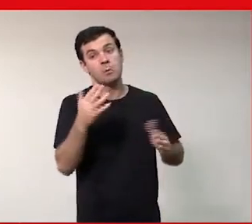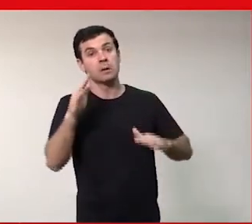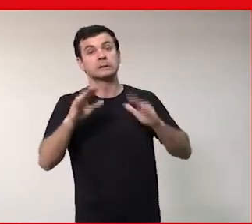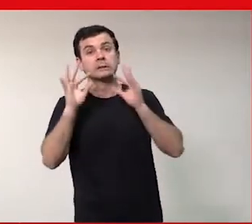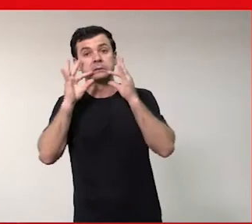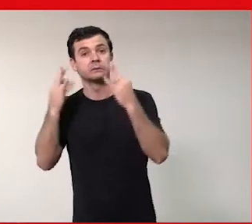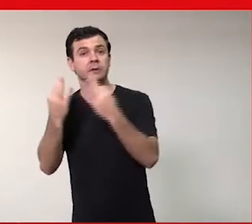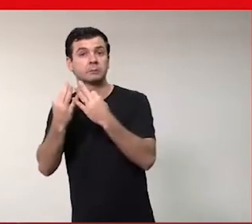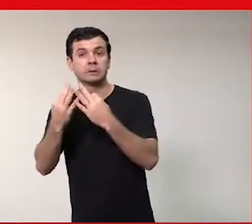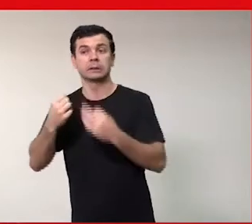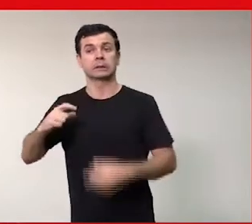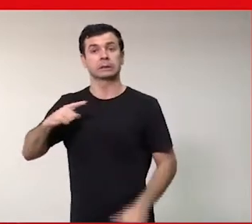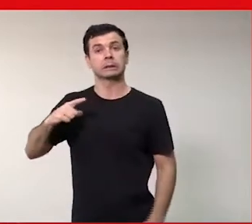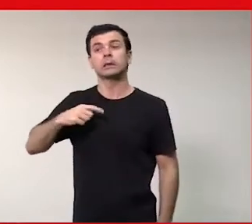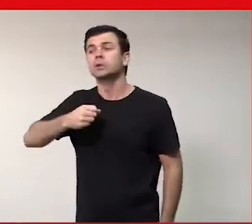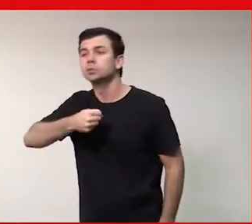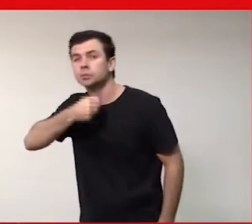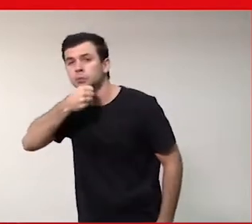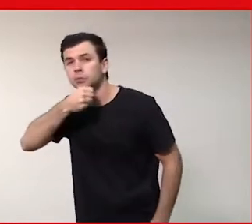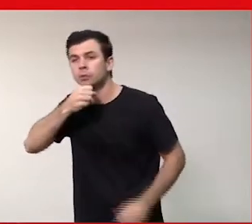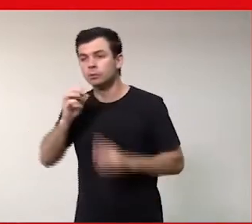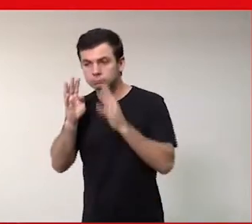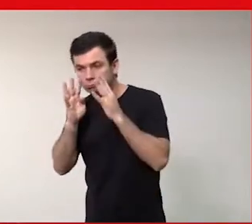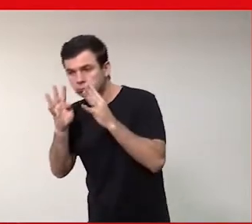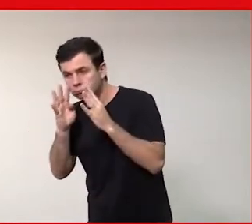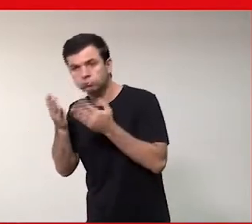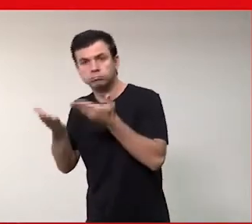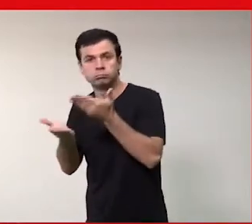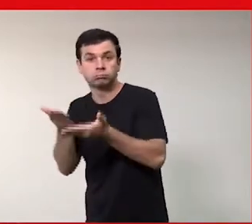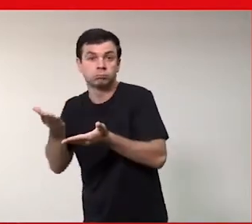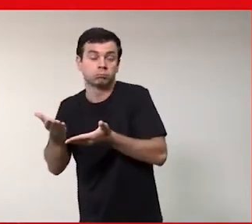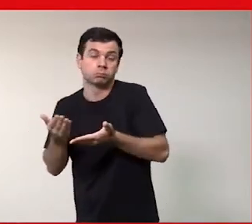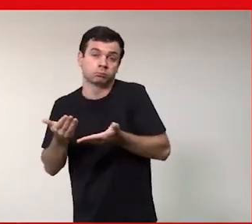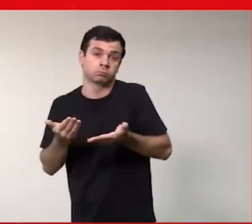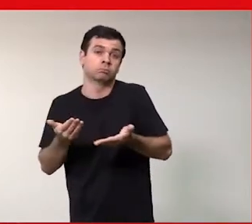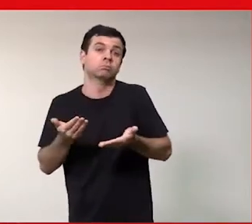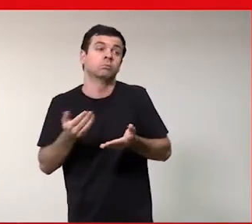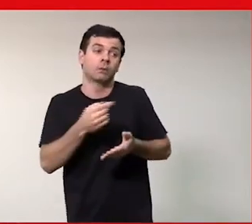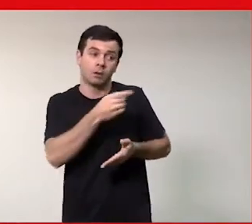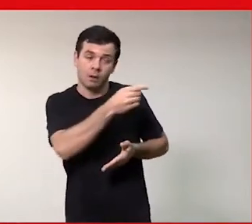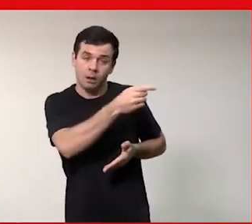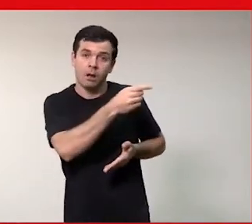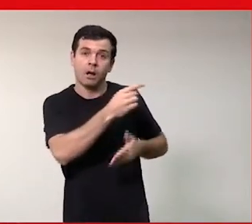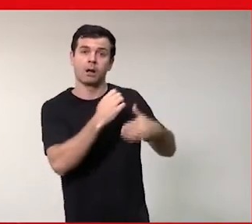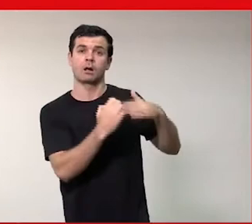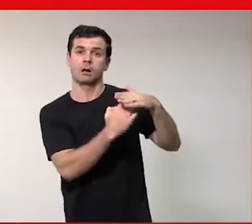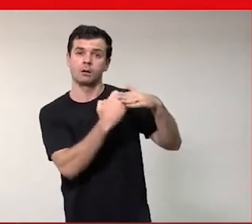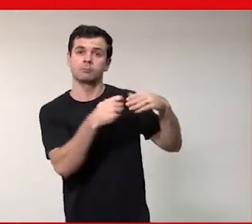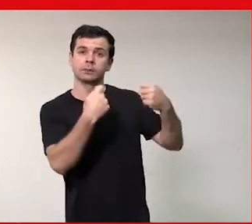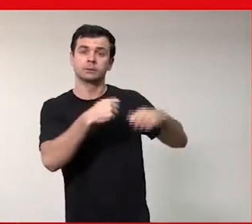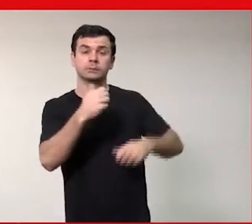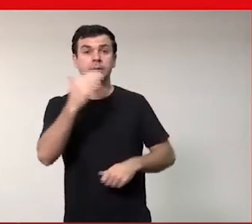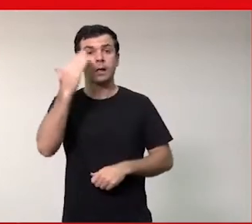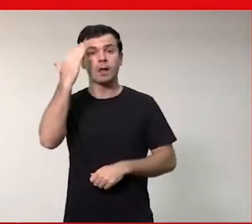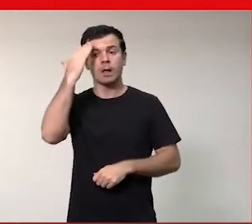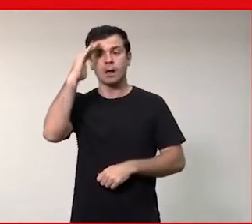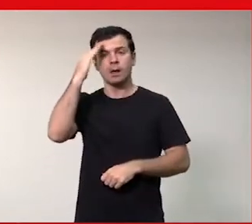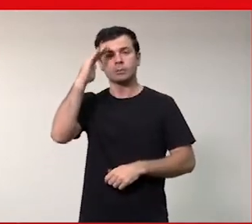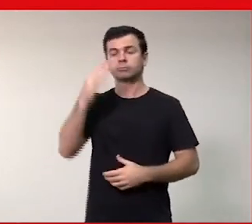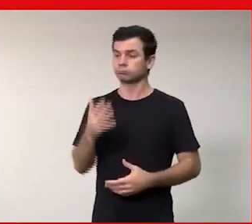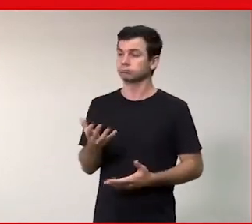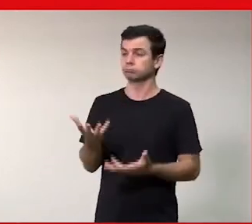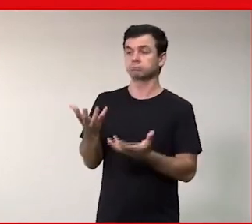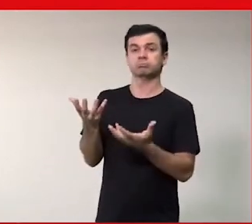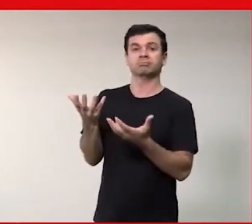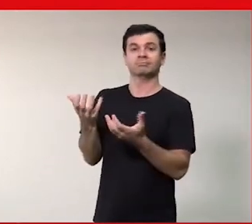Eu preciso ter esse tipo de acomodação no emprego. E nesse momento, é isso que a gente está vendo, essa talvez seja uma